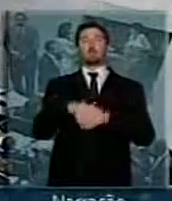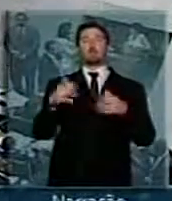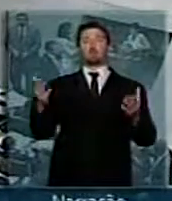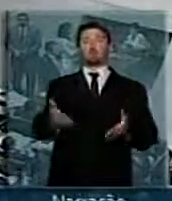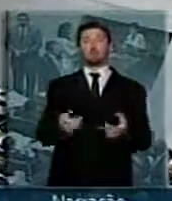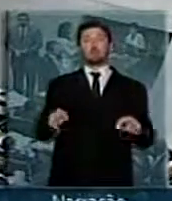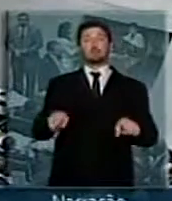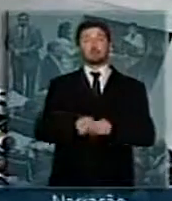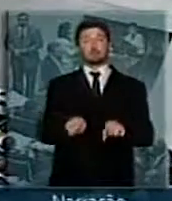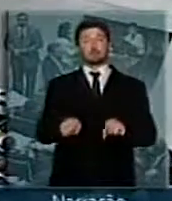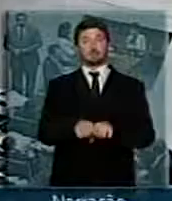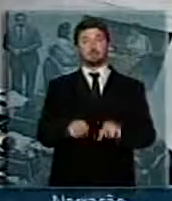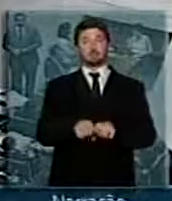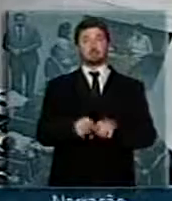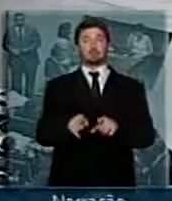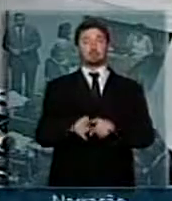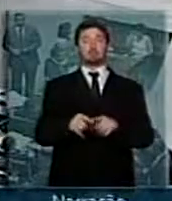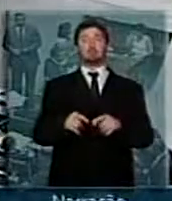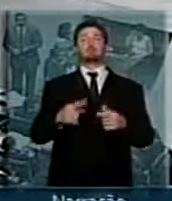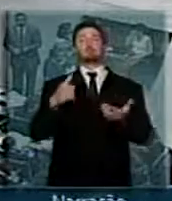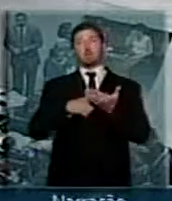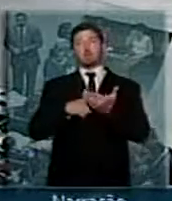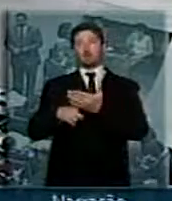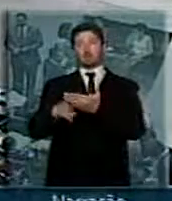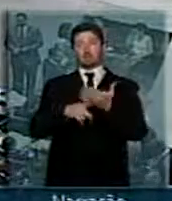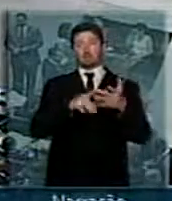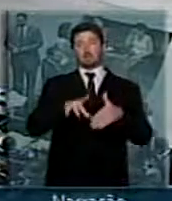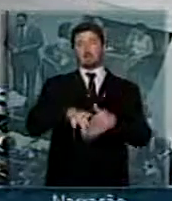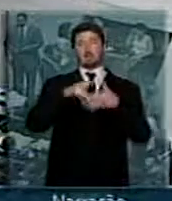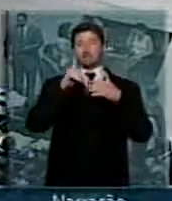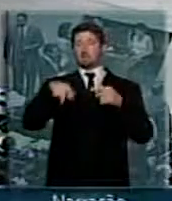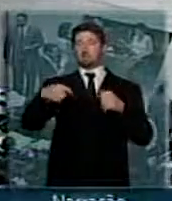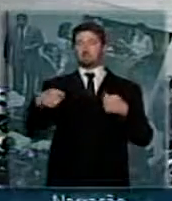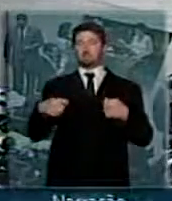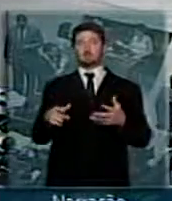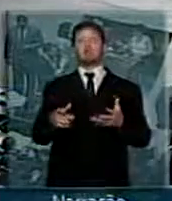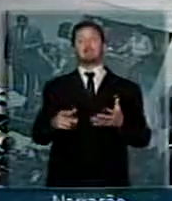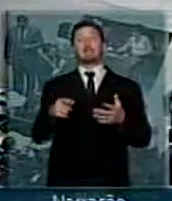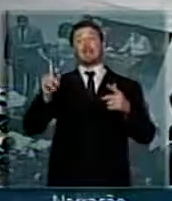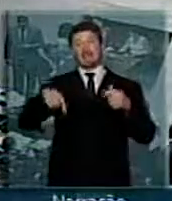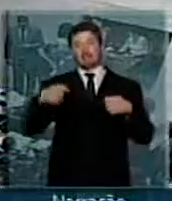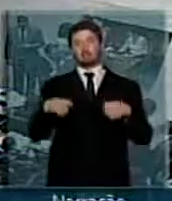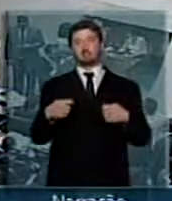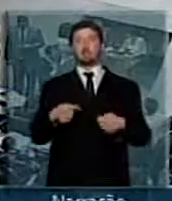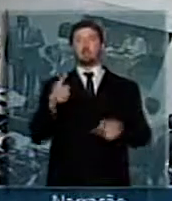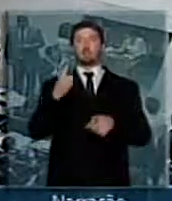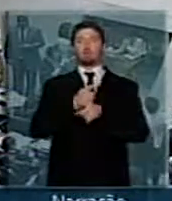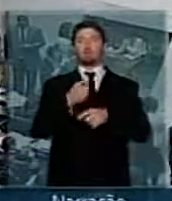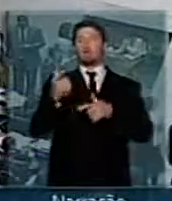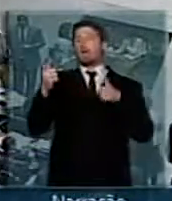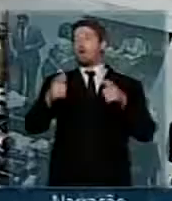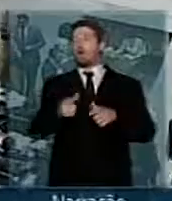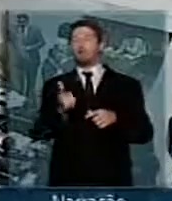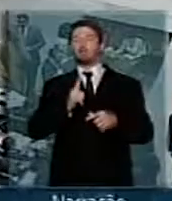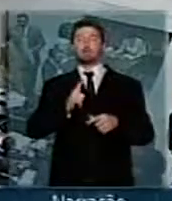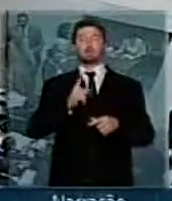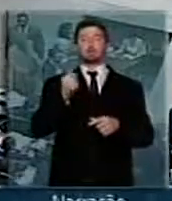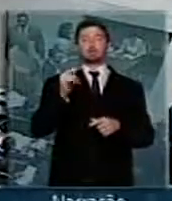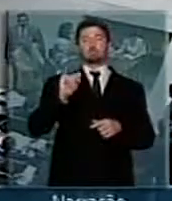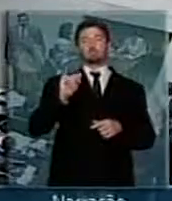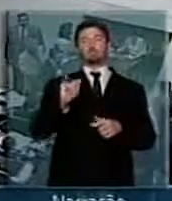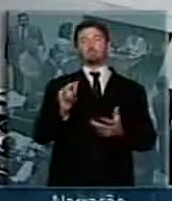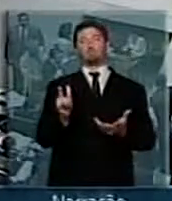...que é necessário encontrar novas fontes de